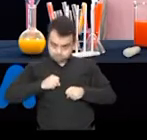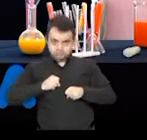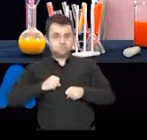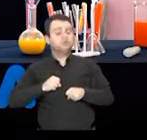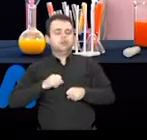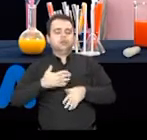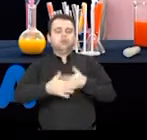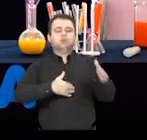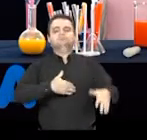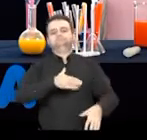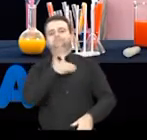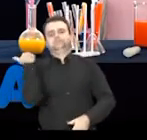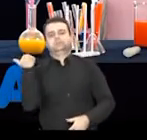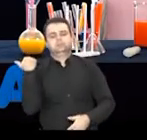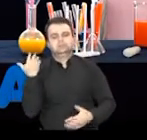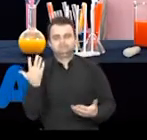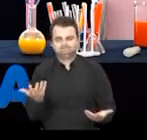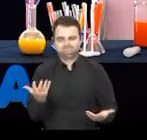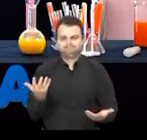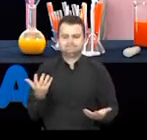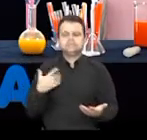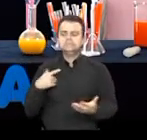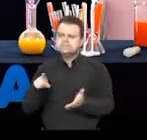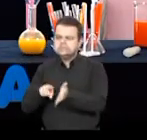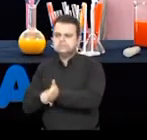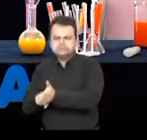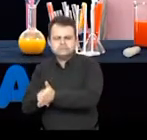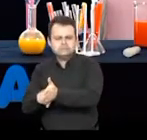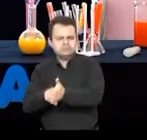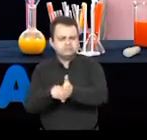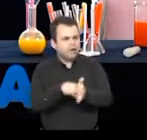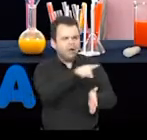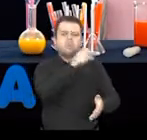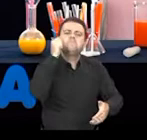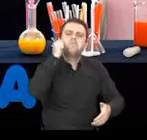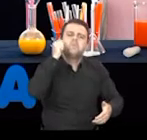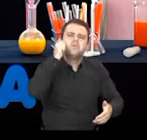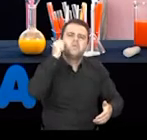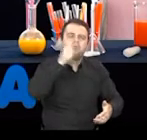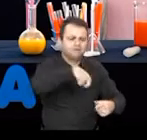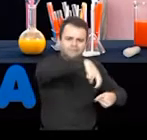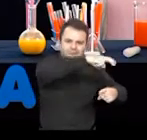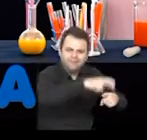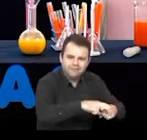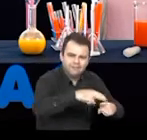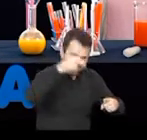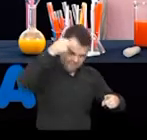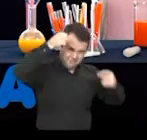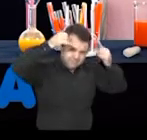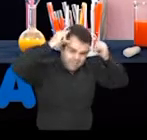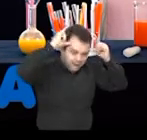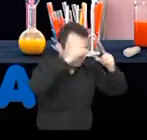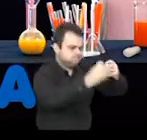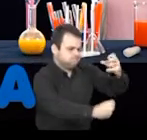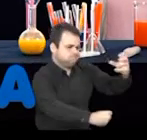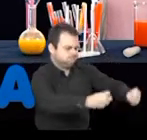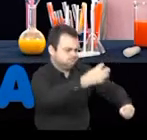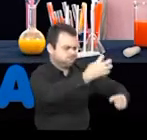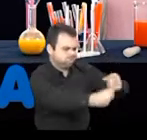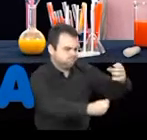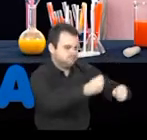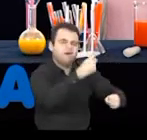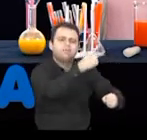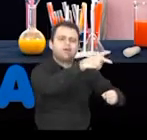pessoa falecesse. Muito bem, ele viu de que as ordenhadeiras, que são as moças que retiravam o leite das